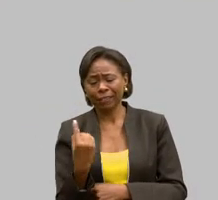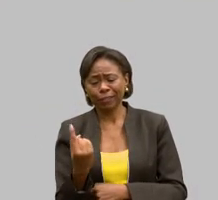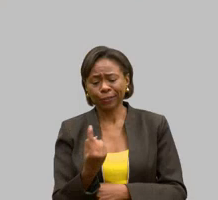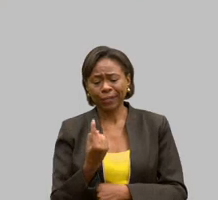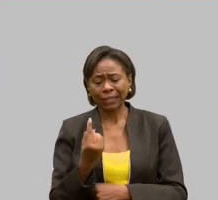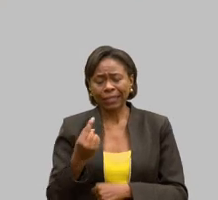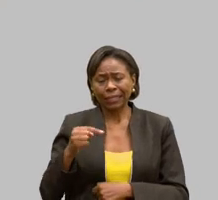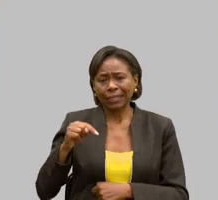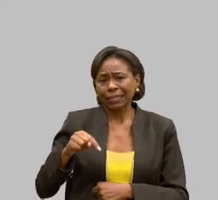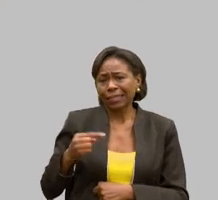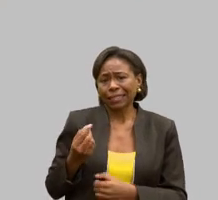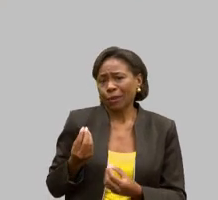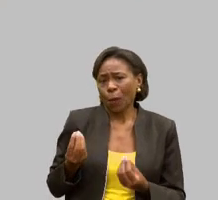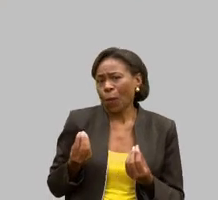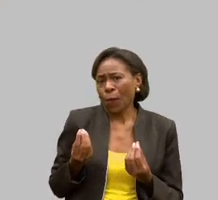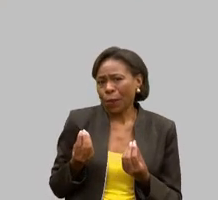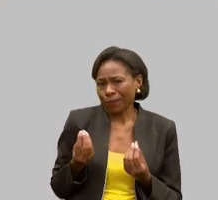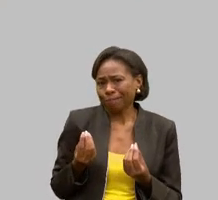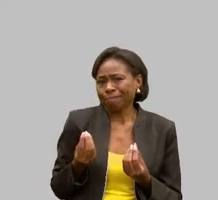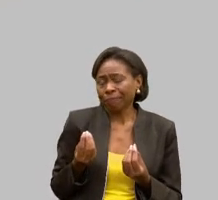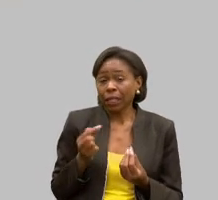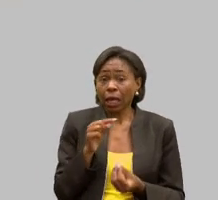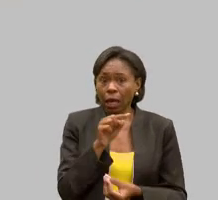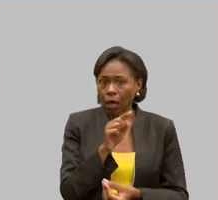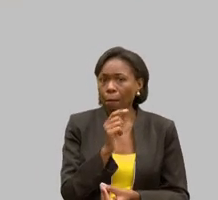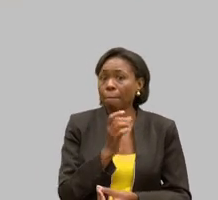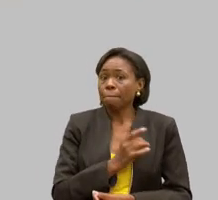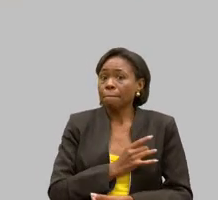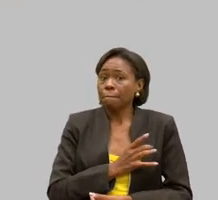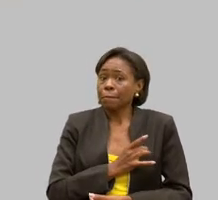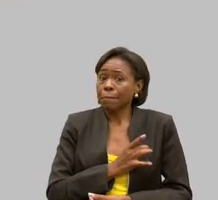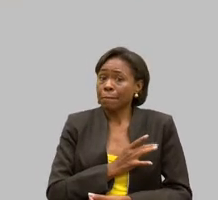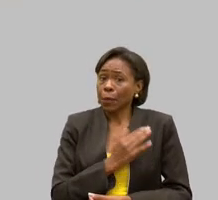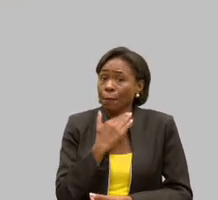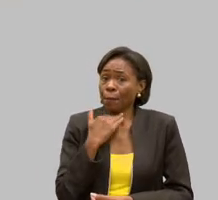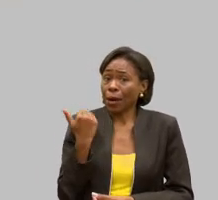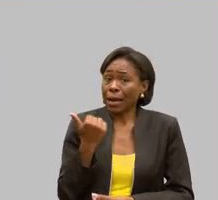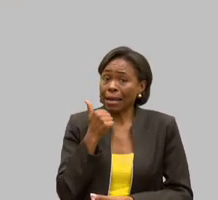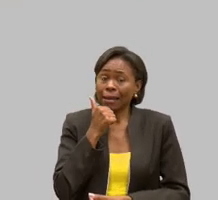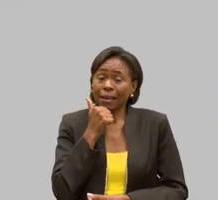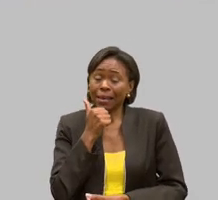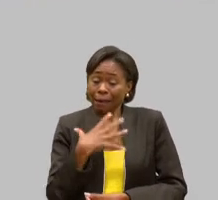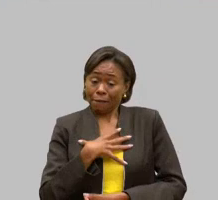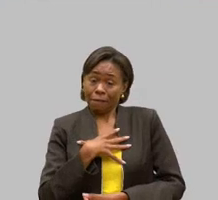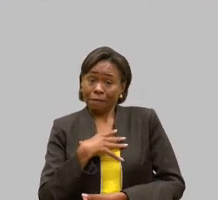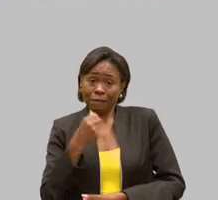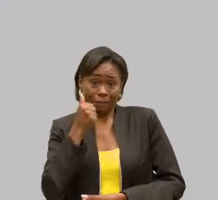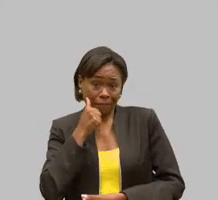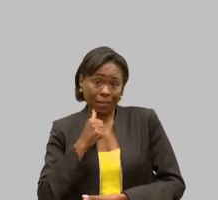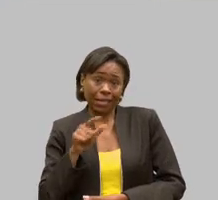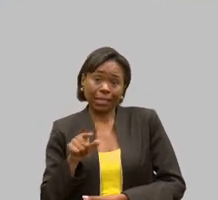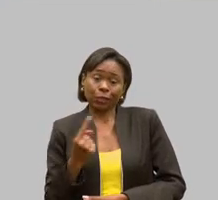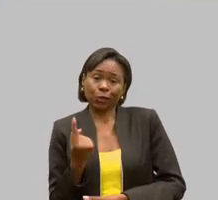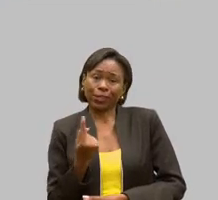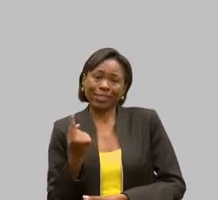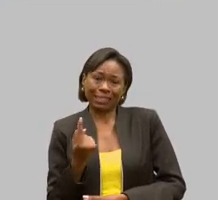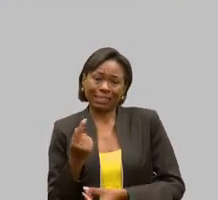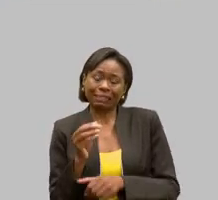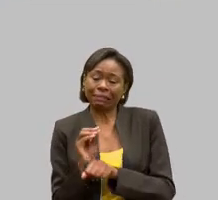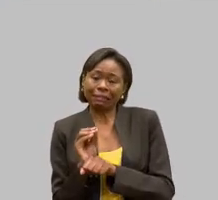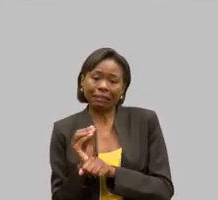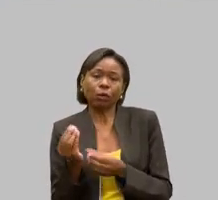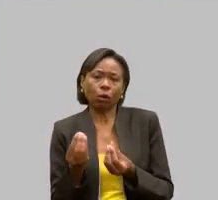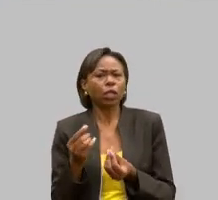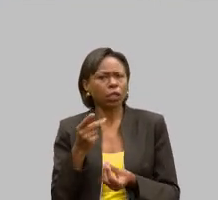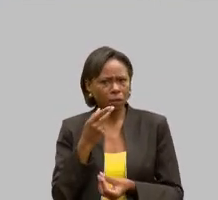Ela tinha muito medo de partir e deixar a filha dela aqui para ser cuidada. Nós remetemos às casas-lares que a